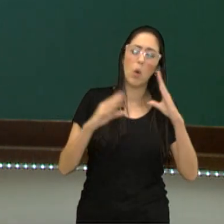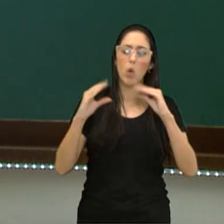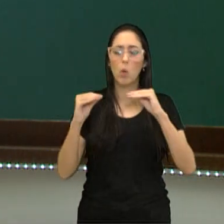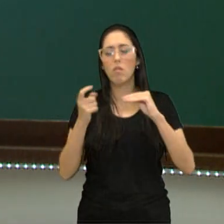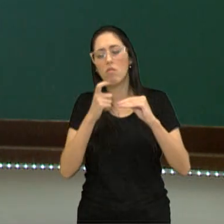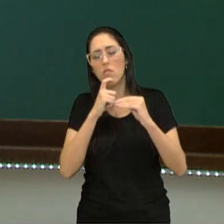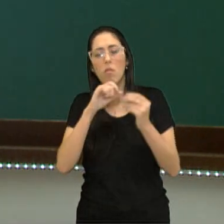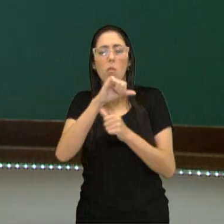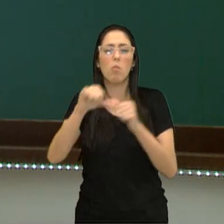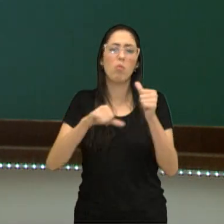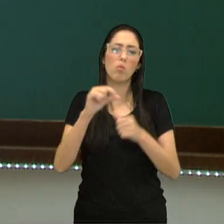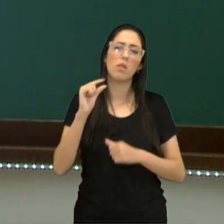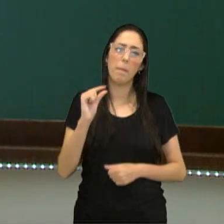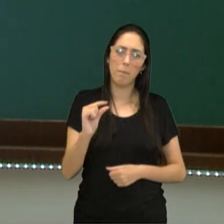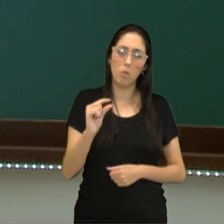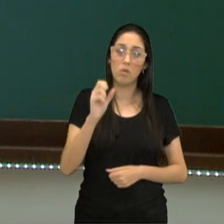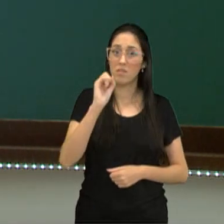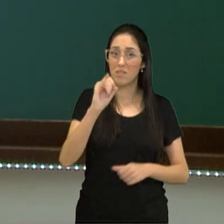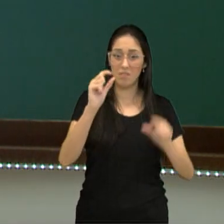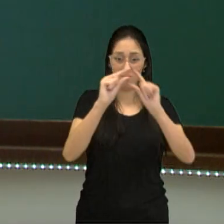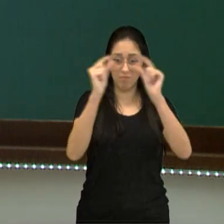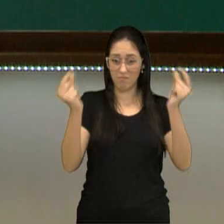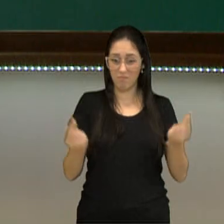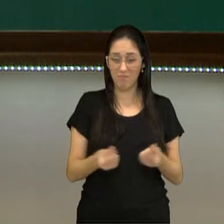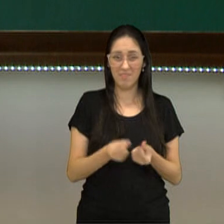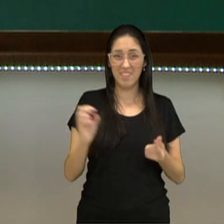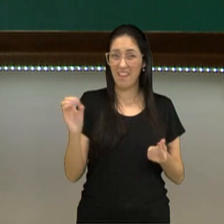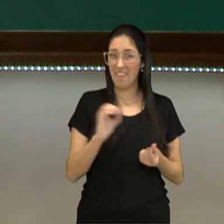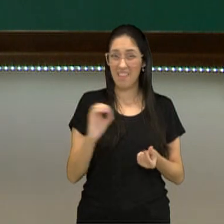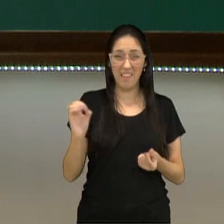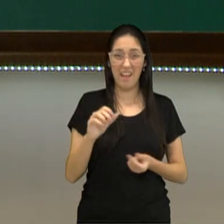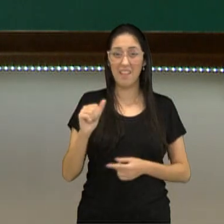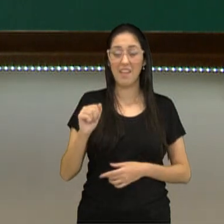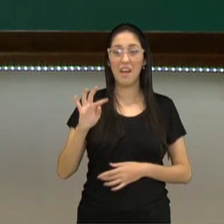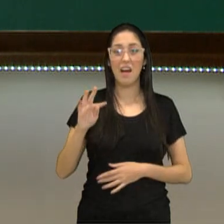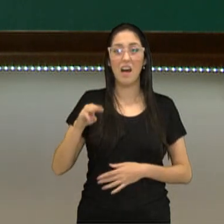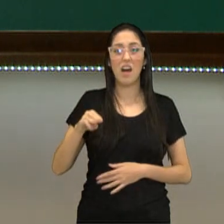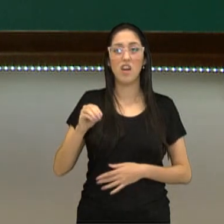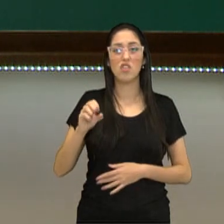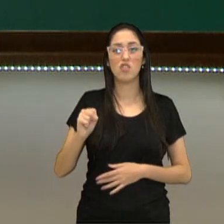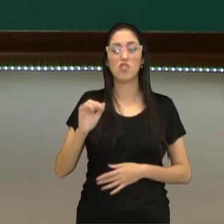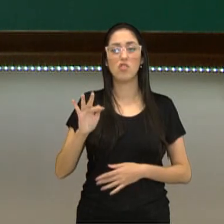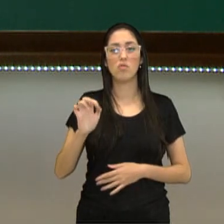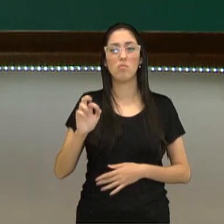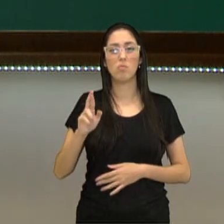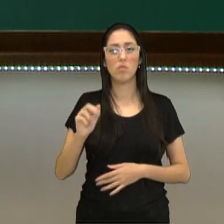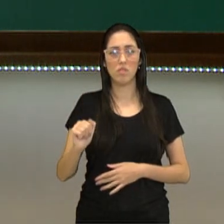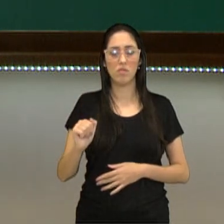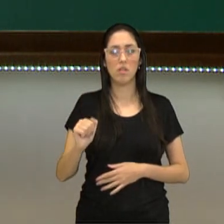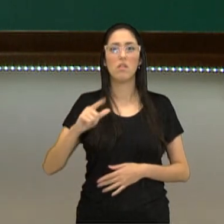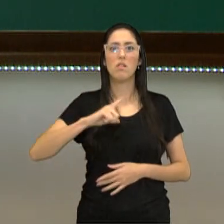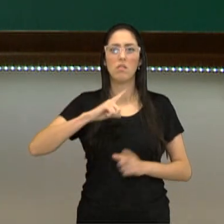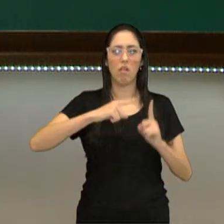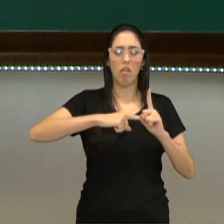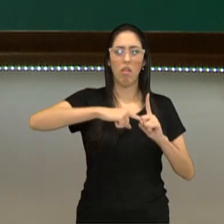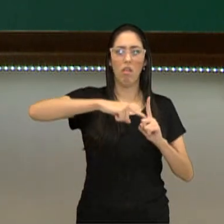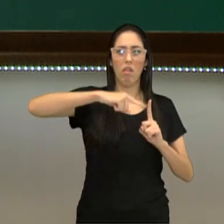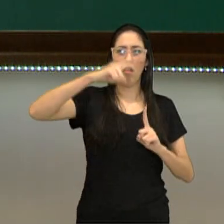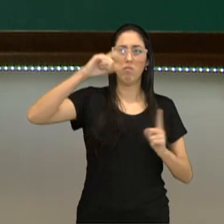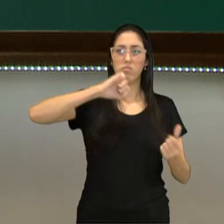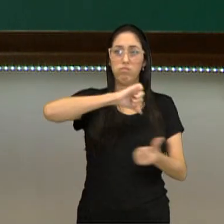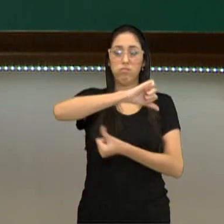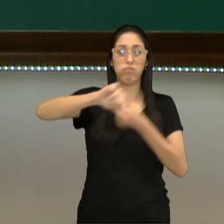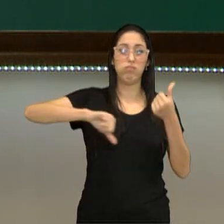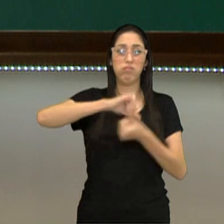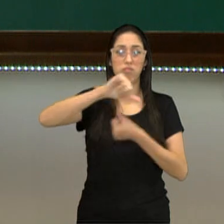o nosso planeta não dispusesse de uma atmosfera, nós teríamos uma amplitude térmica que superaria os 250 ou até